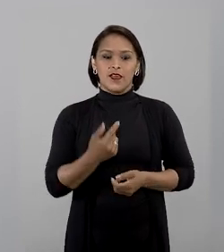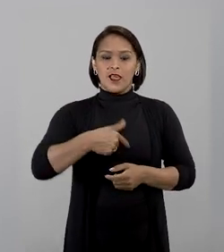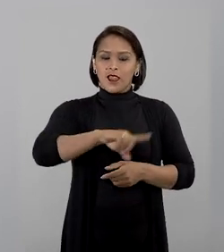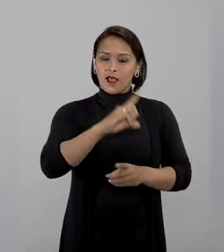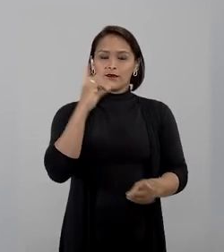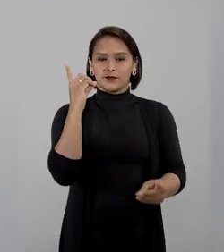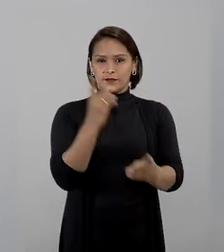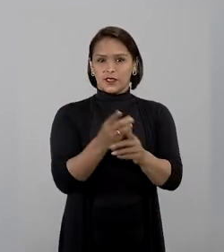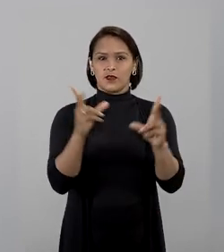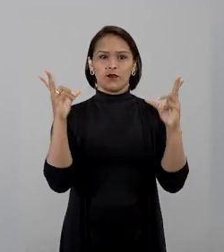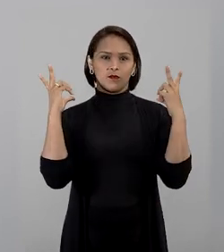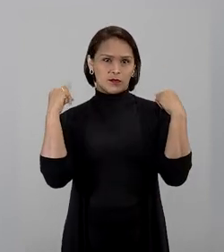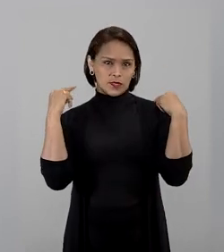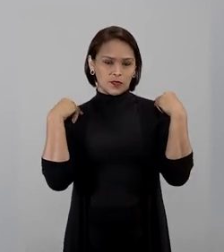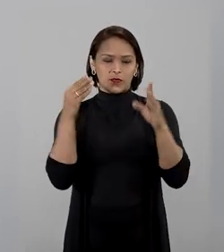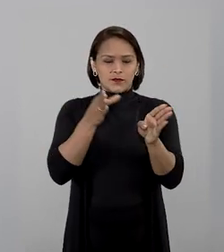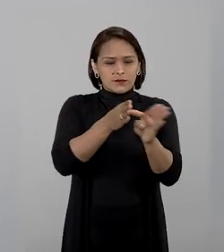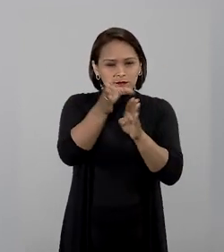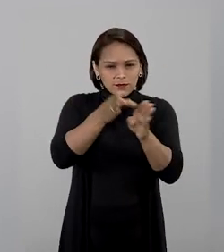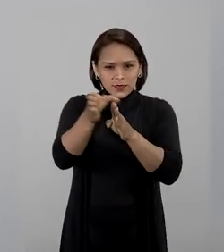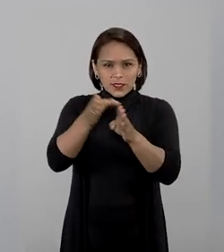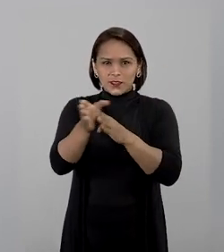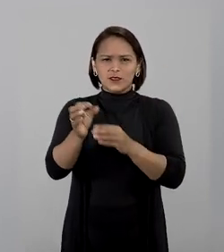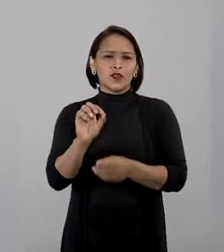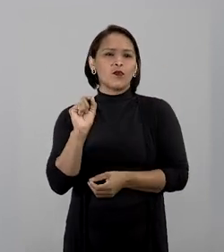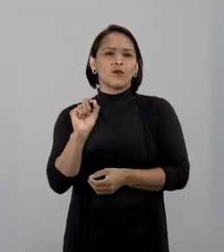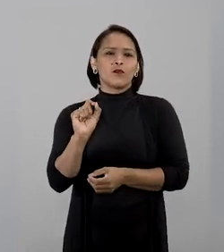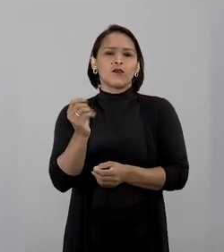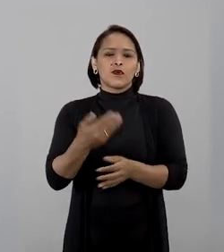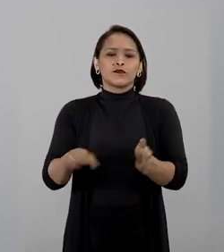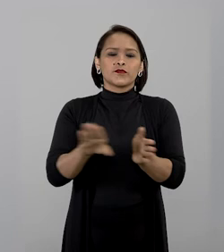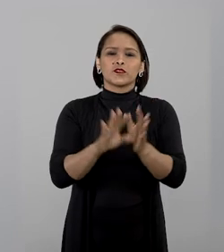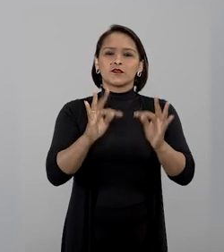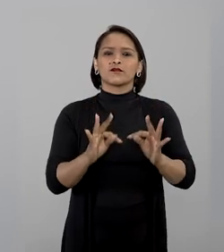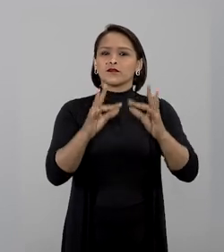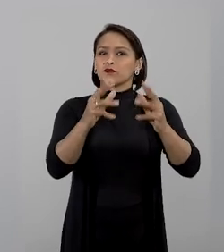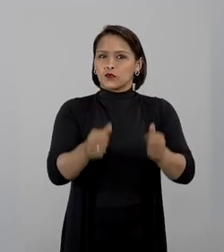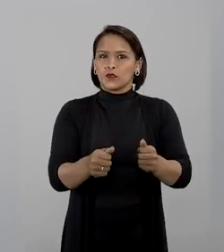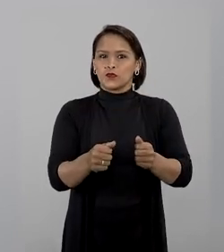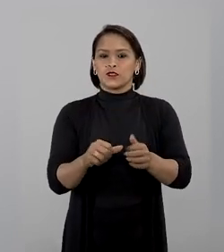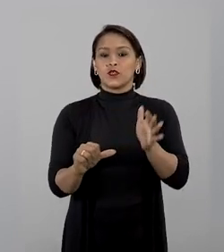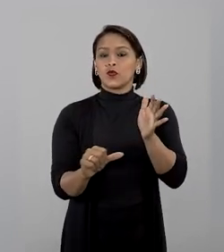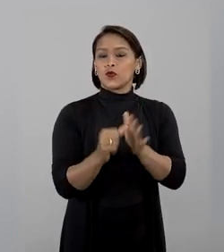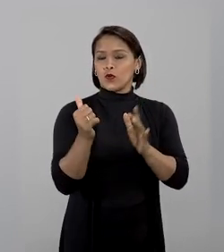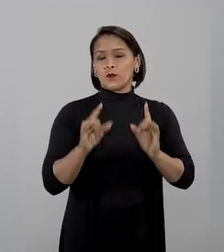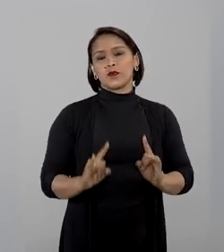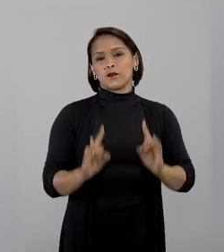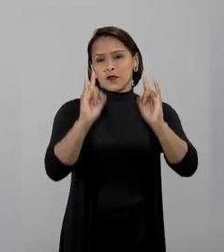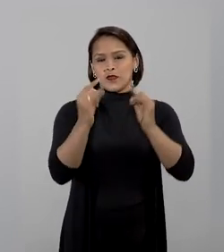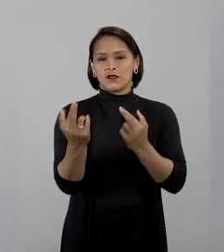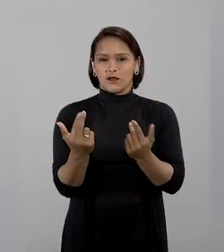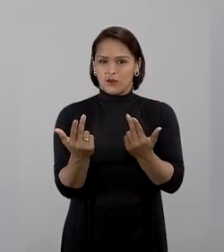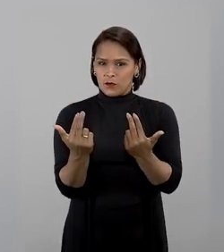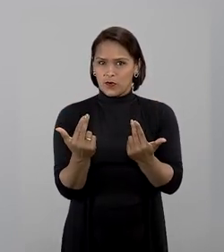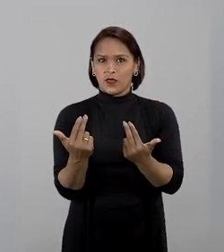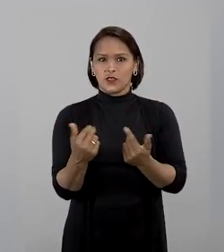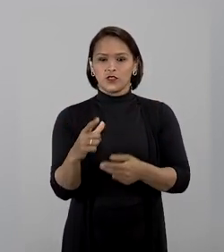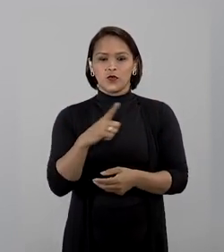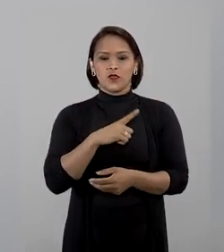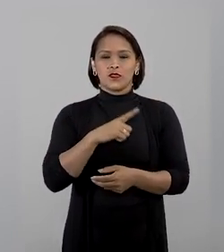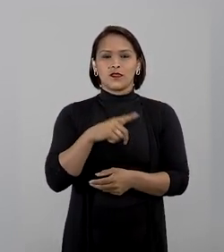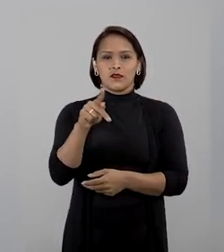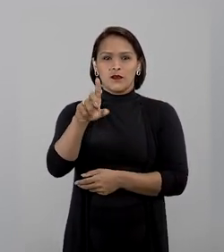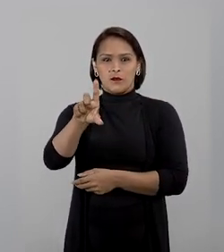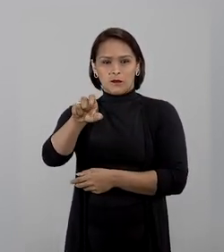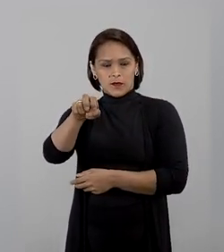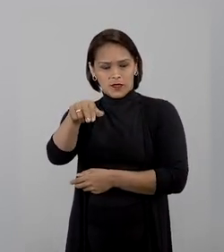No local, seguranças orientarão onde fica cada uma delas. No primeiro andar do mesmo prédio está